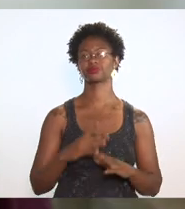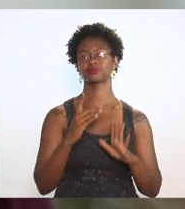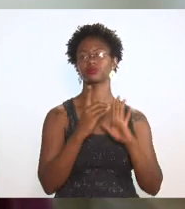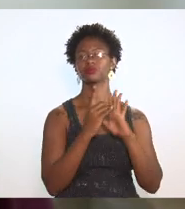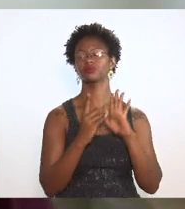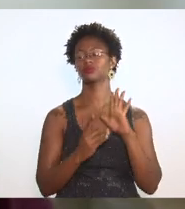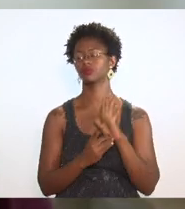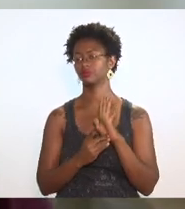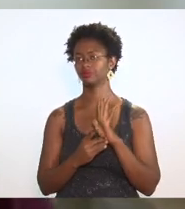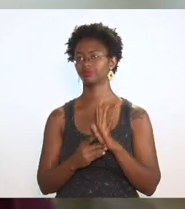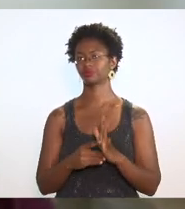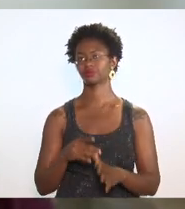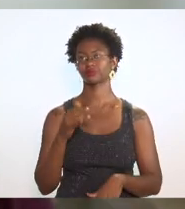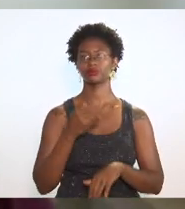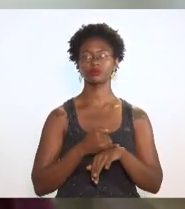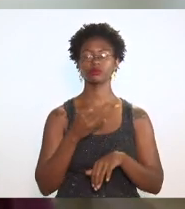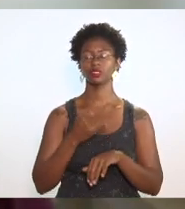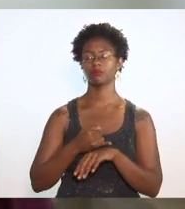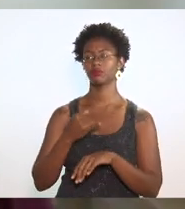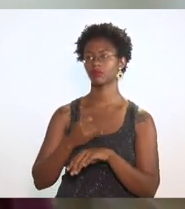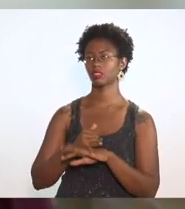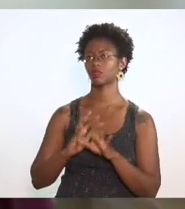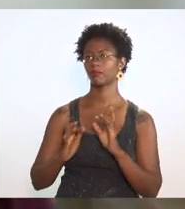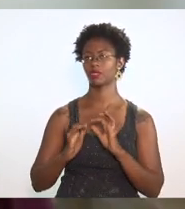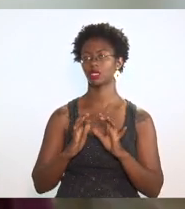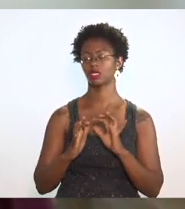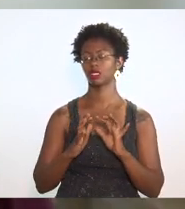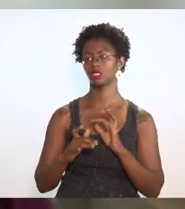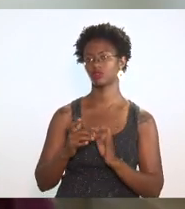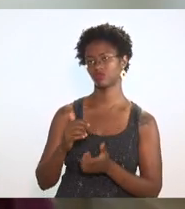do metal mecânico que caiu